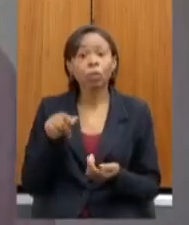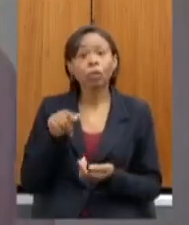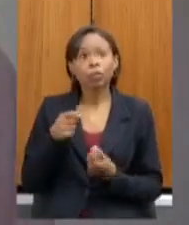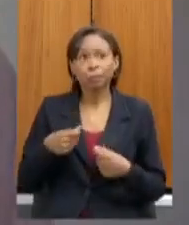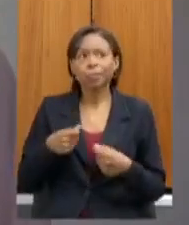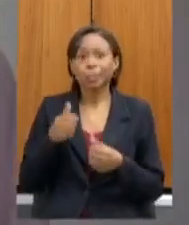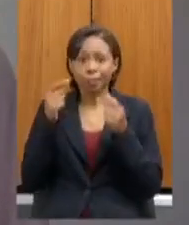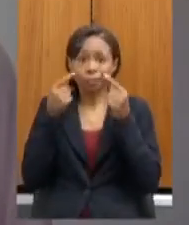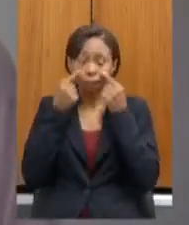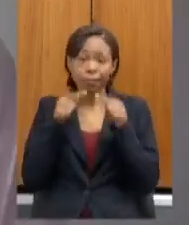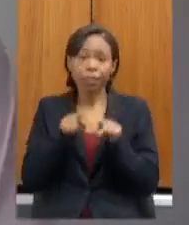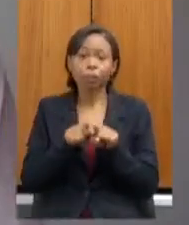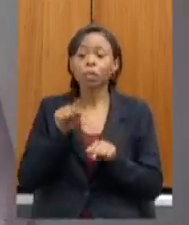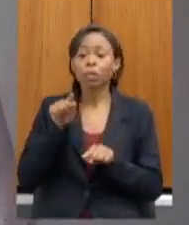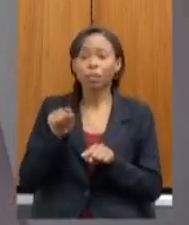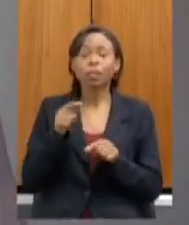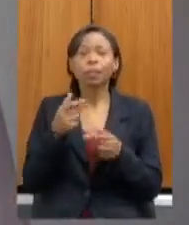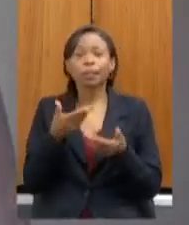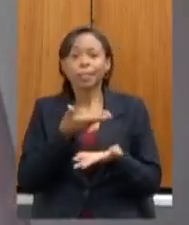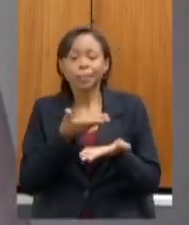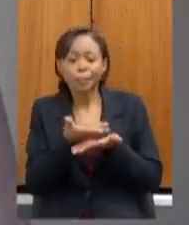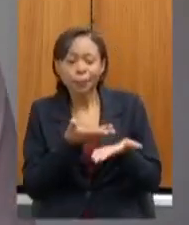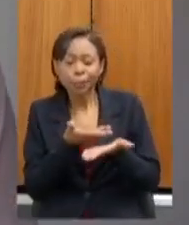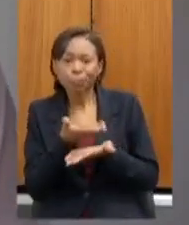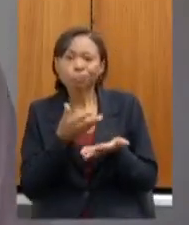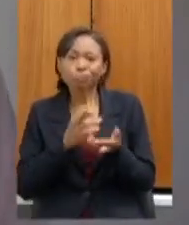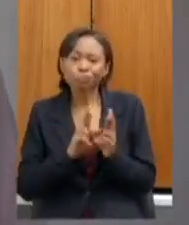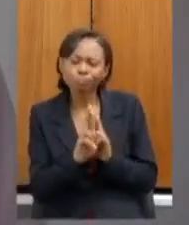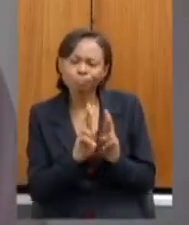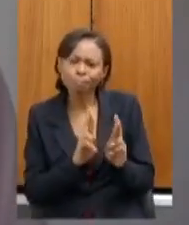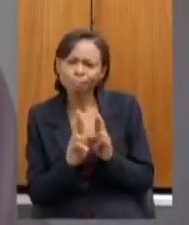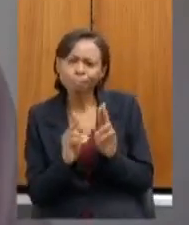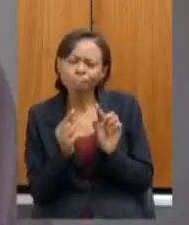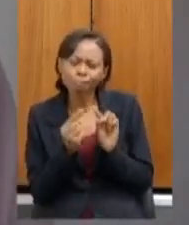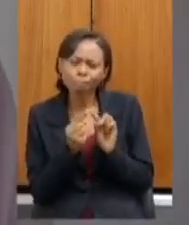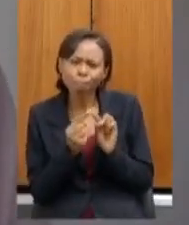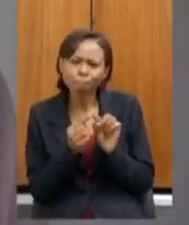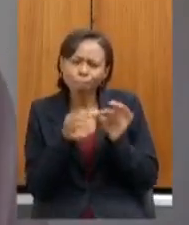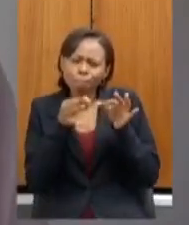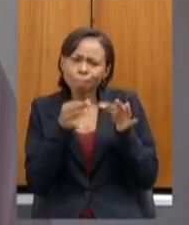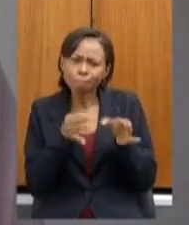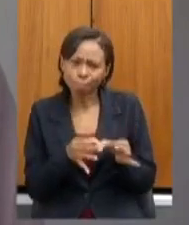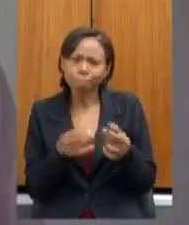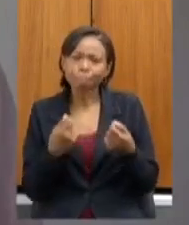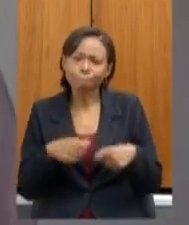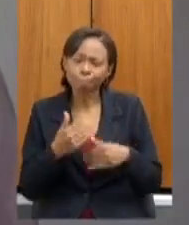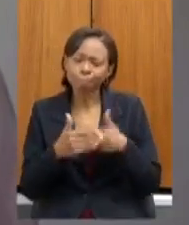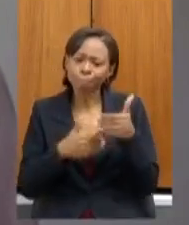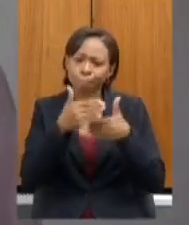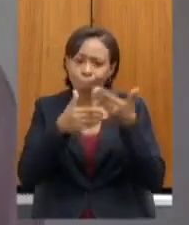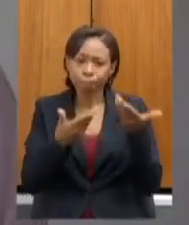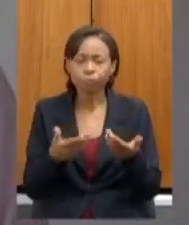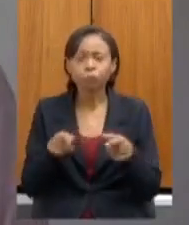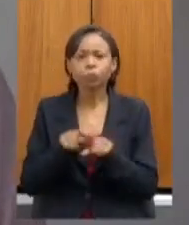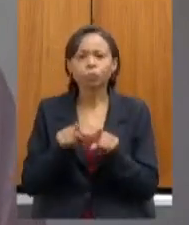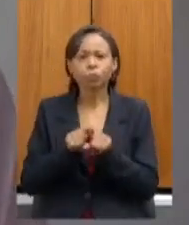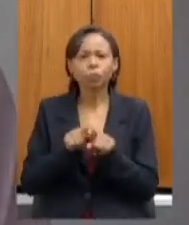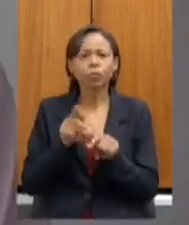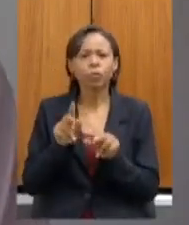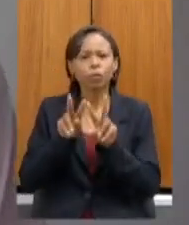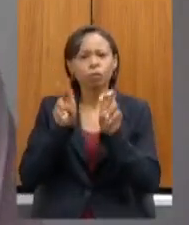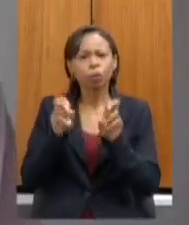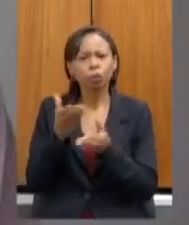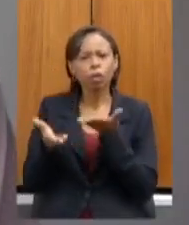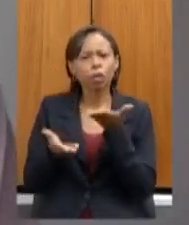colocou mais uma vez muito harmônica é importante que o processo se dê de uma forma harmônica no que diz respeito ao atendimento